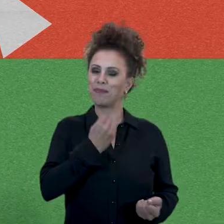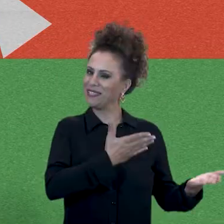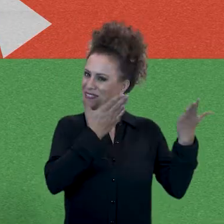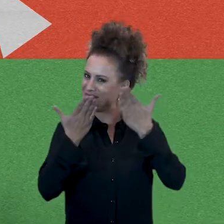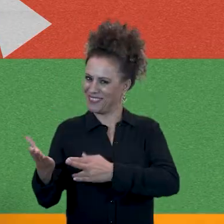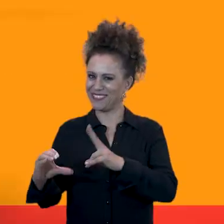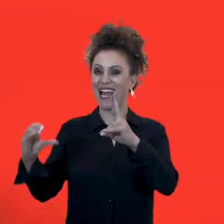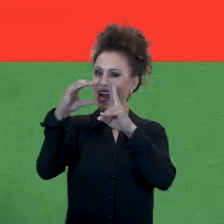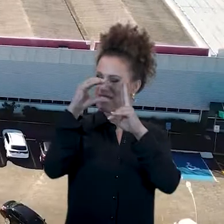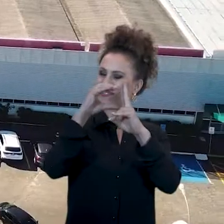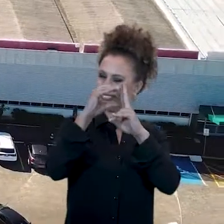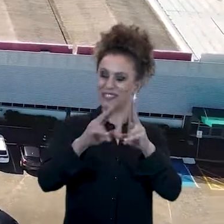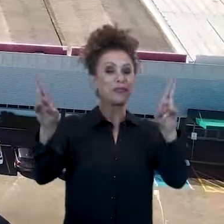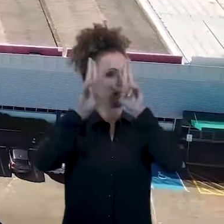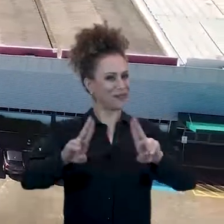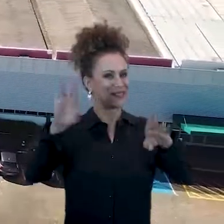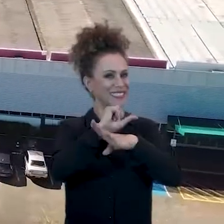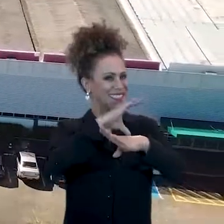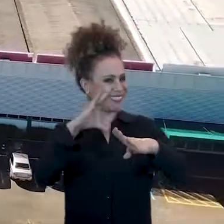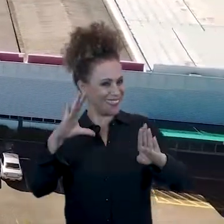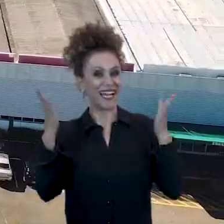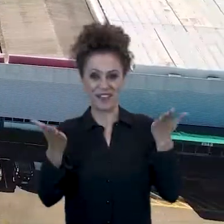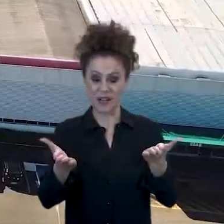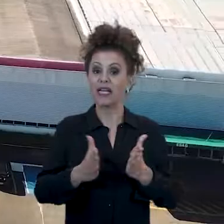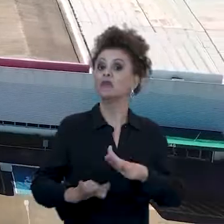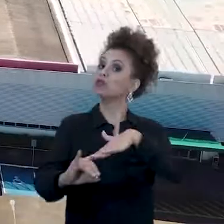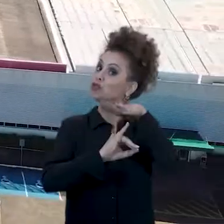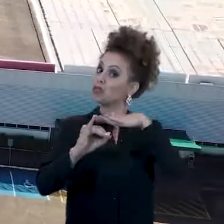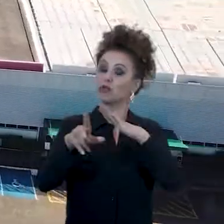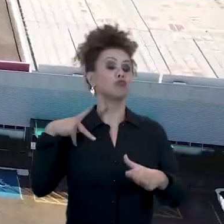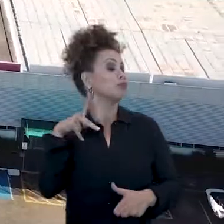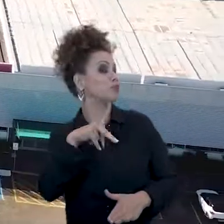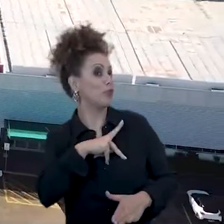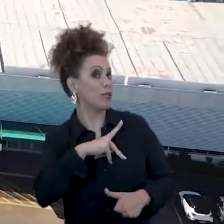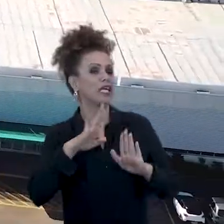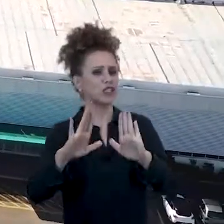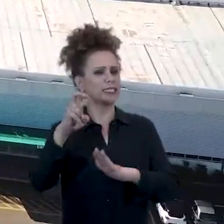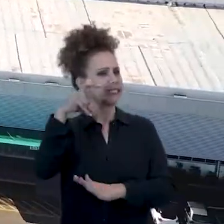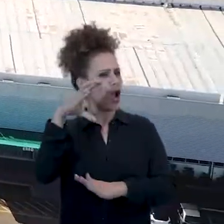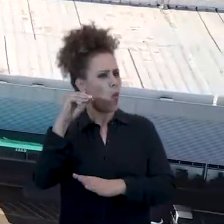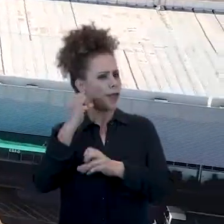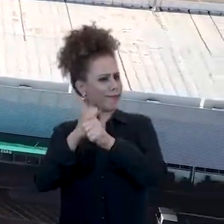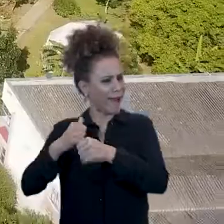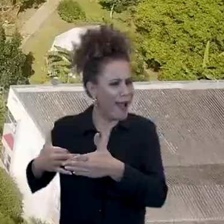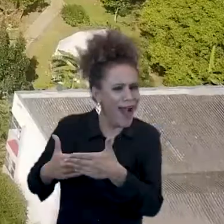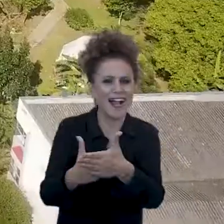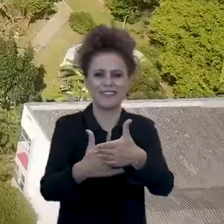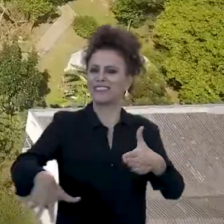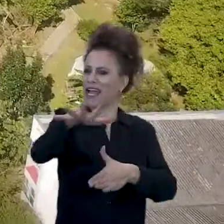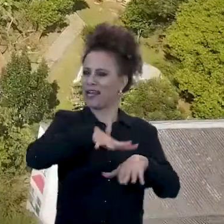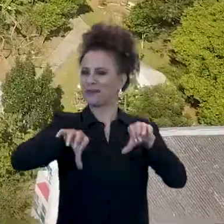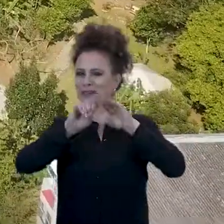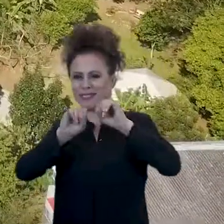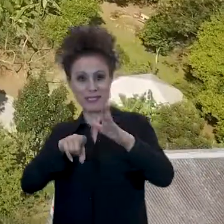Sejam bem-vindos ao DESC. A Universidade do Estado de Santa Catarina é uma instituição pública que atua há mais de 50 anos nas